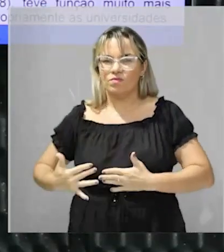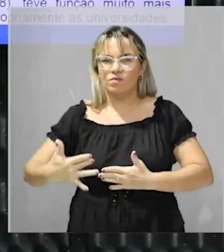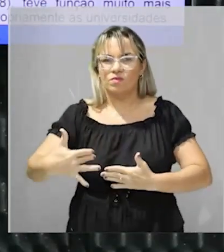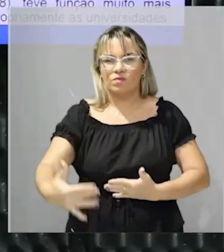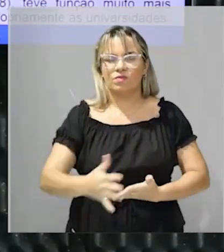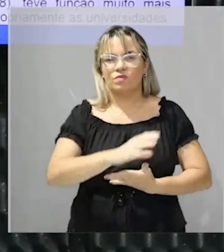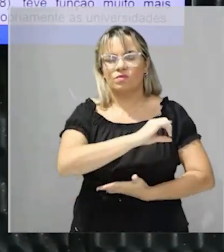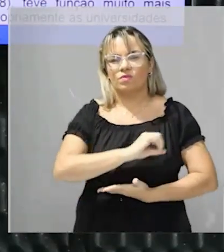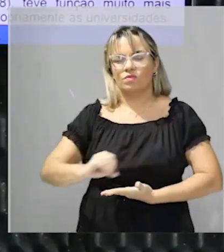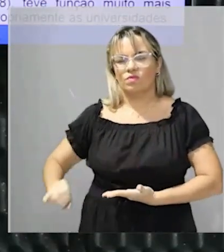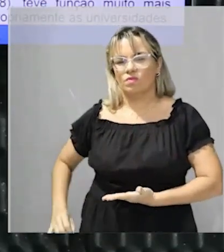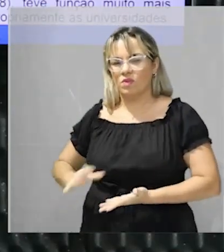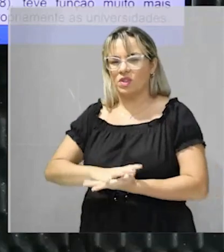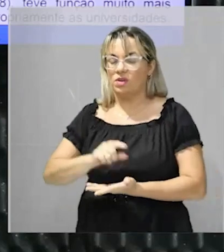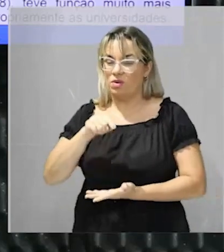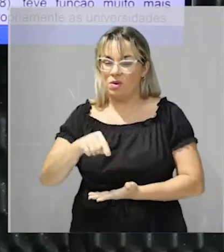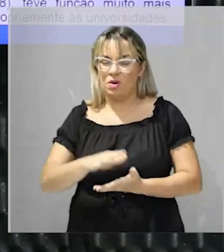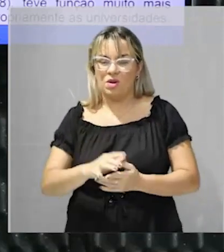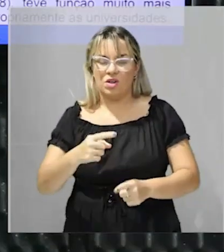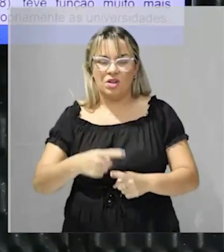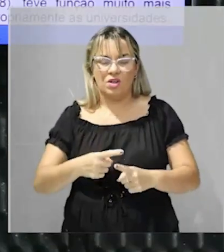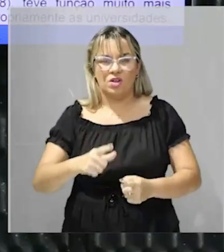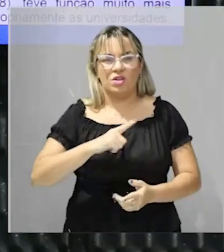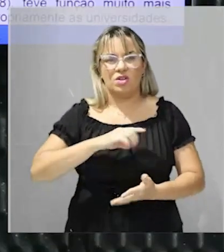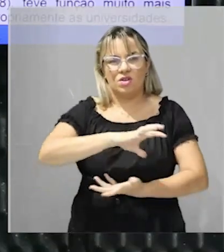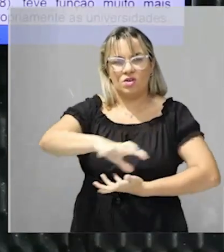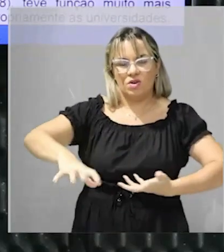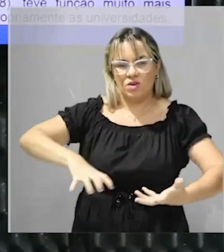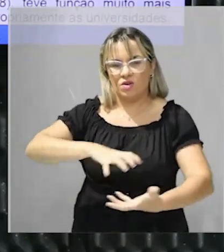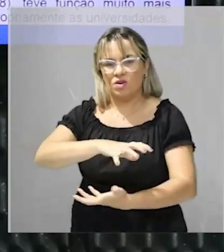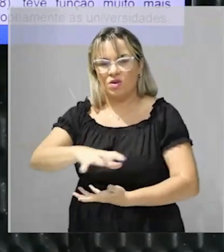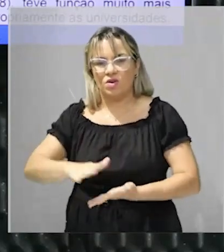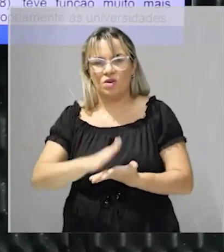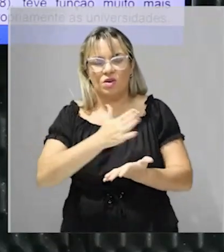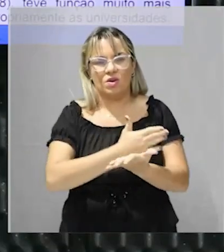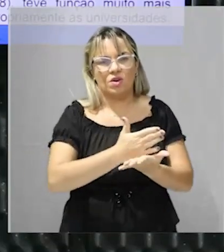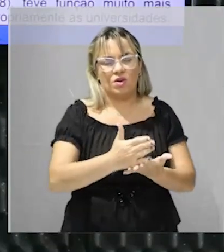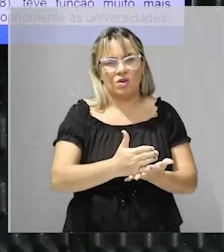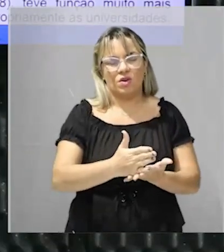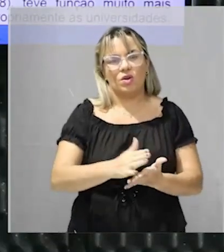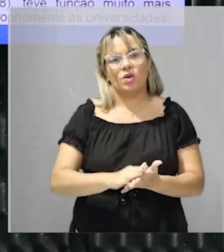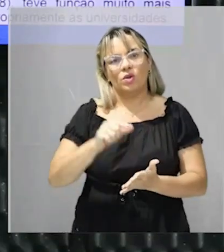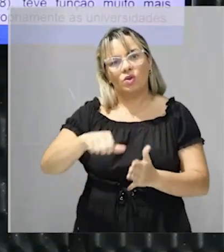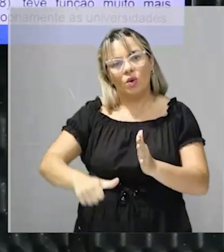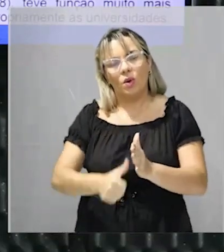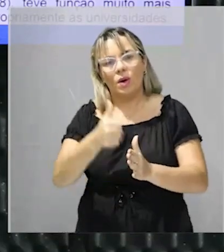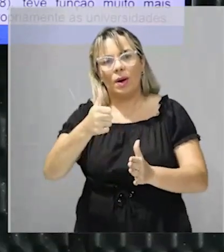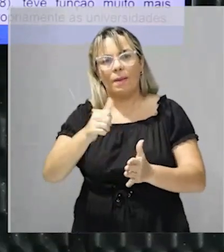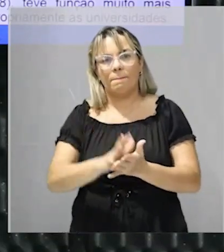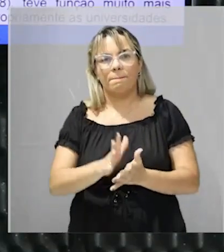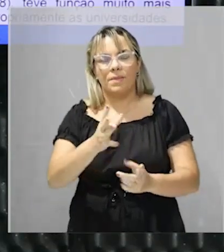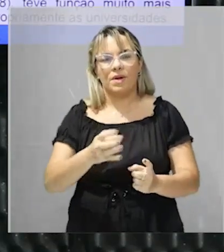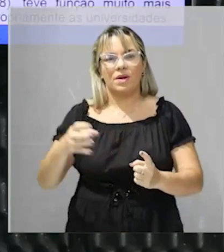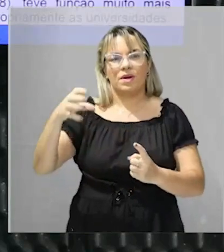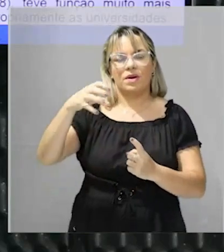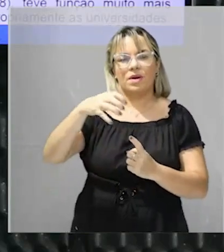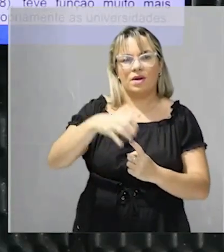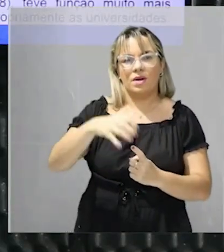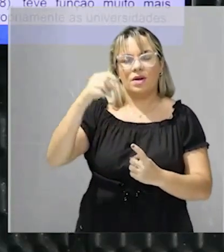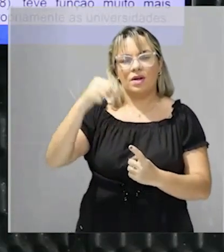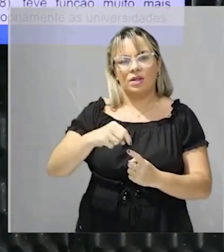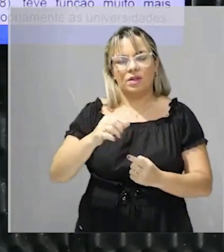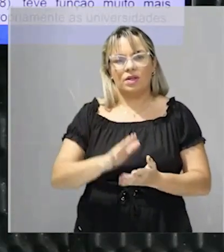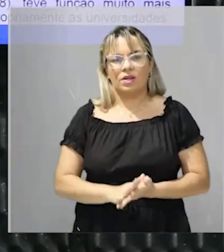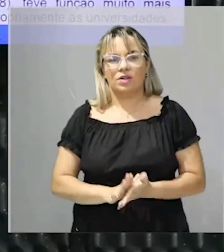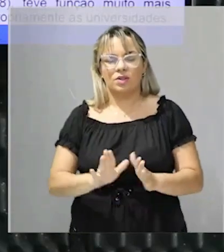através de revoltas como, por exemplo, logo no começo do primeiro reinado, o caso da Confederação do Equador,